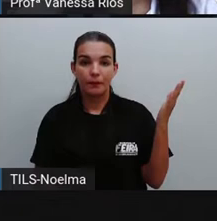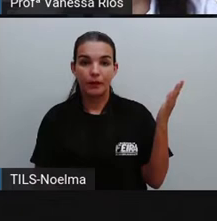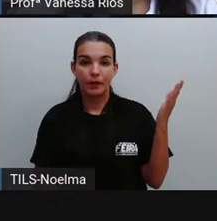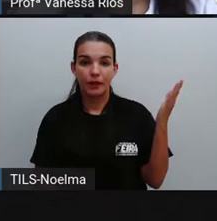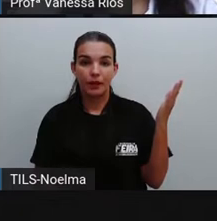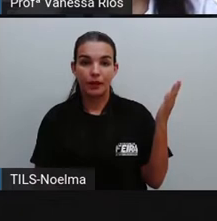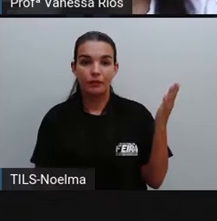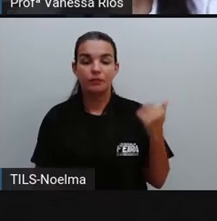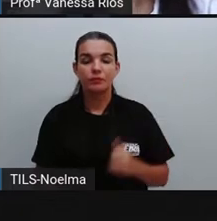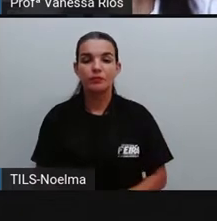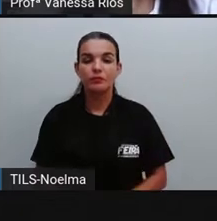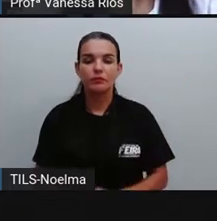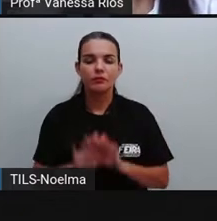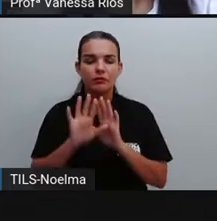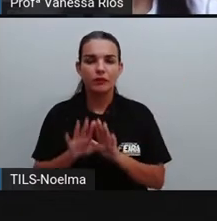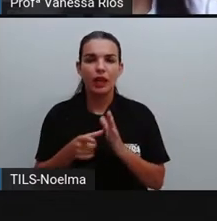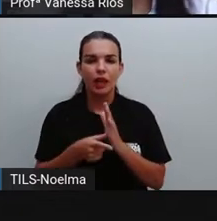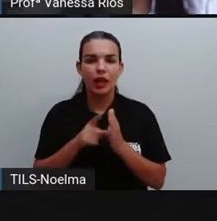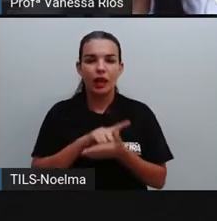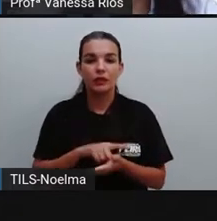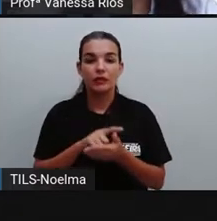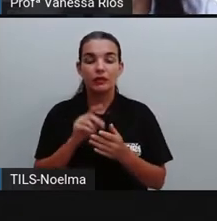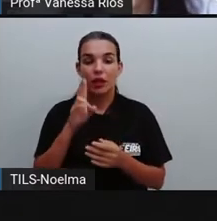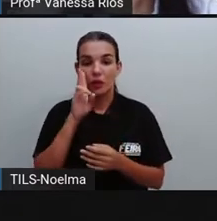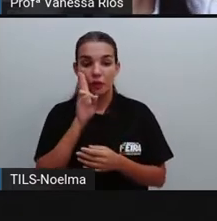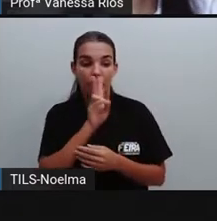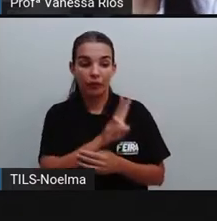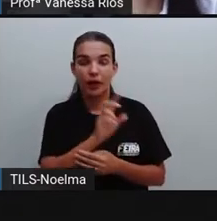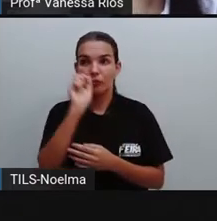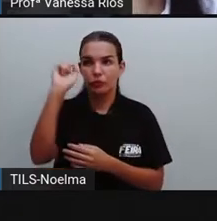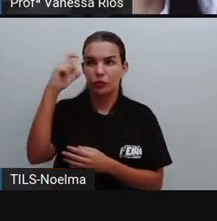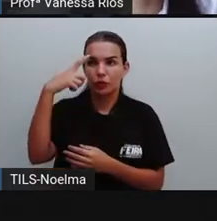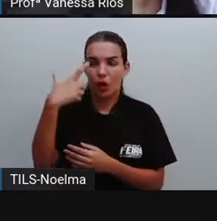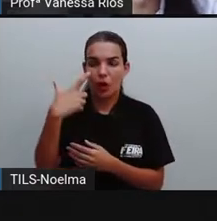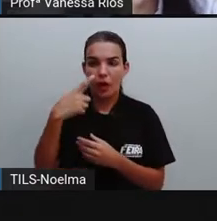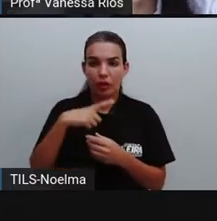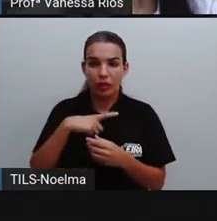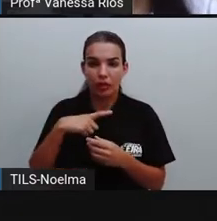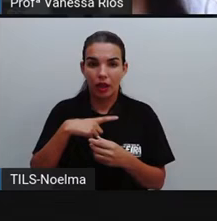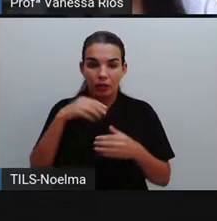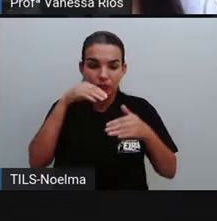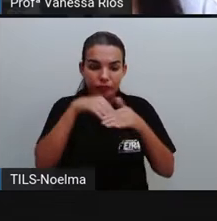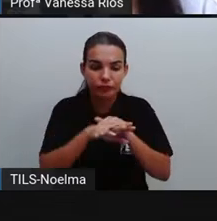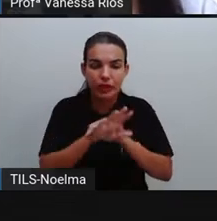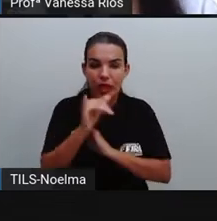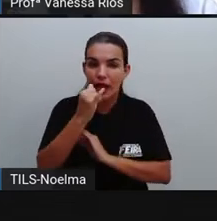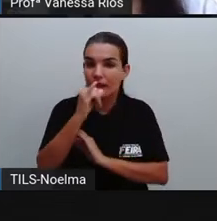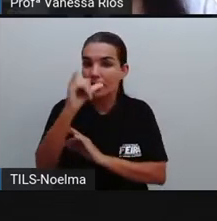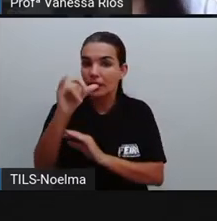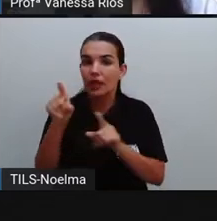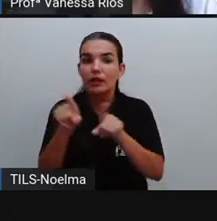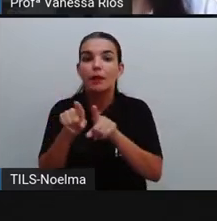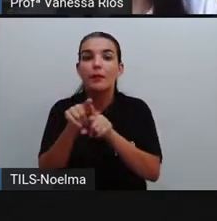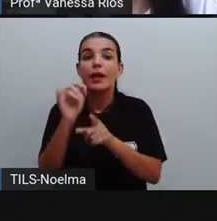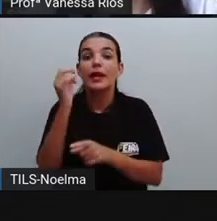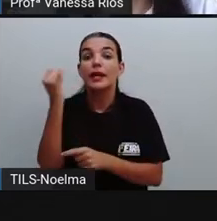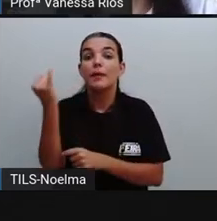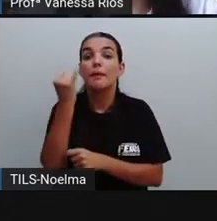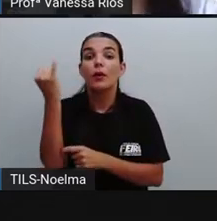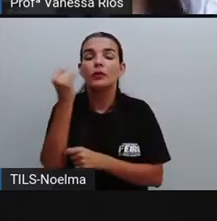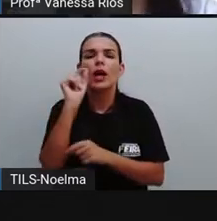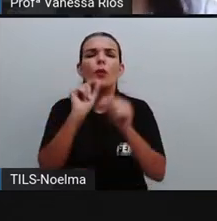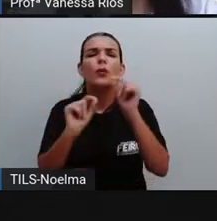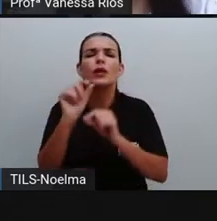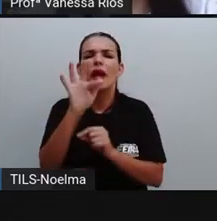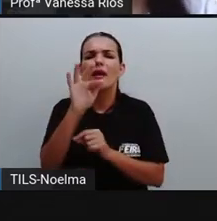E aí, antes de observarmos o sol como fonte de energia, é importante nós entendermos o que é